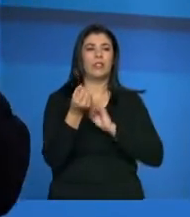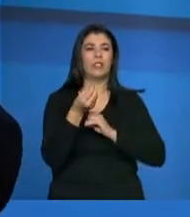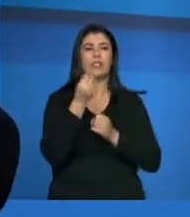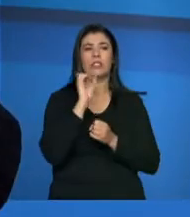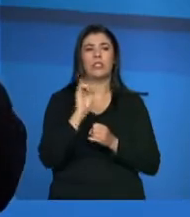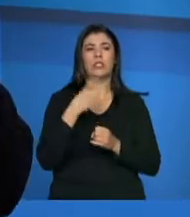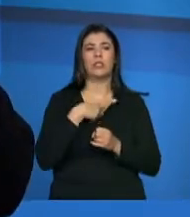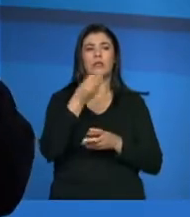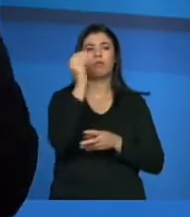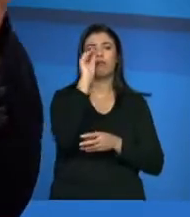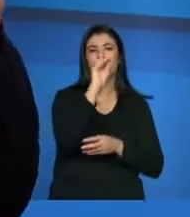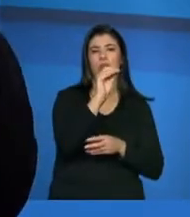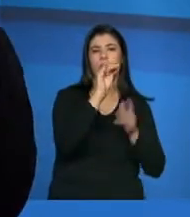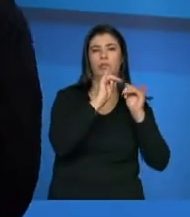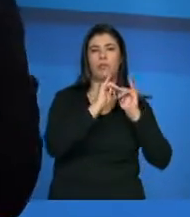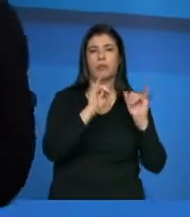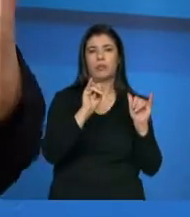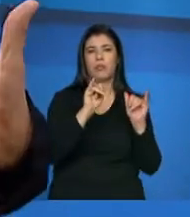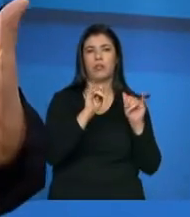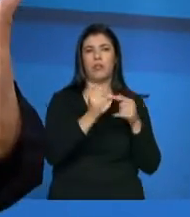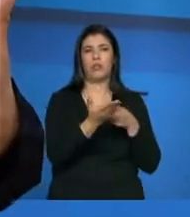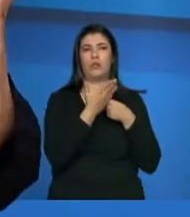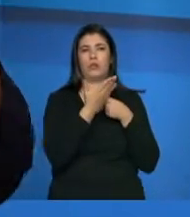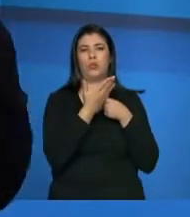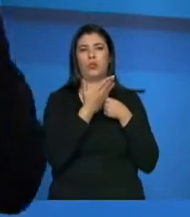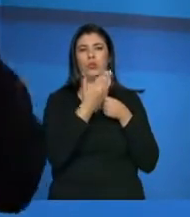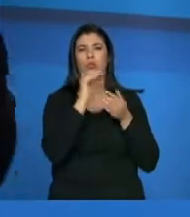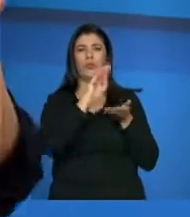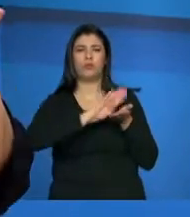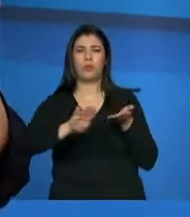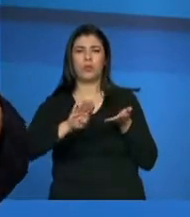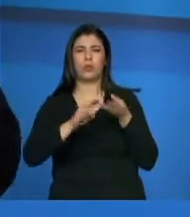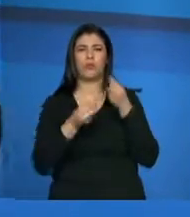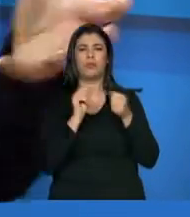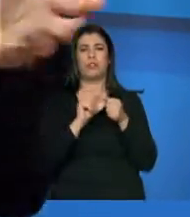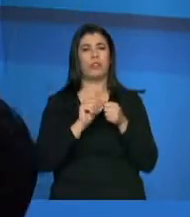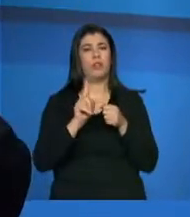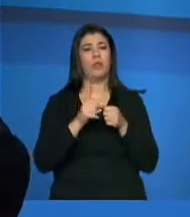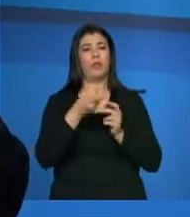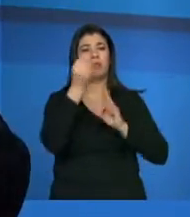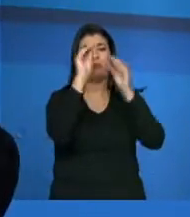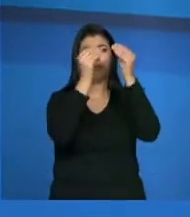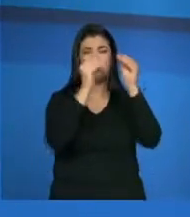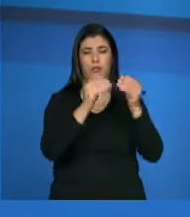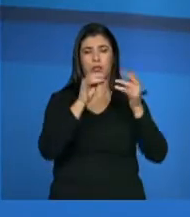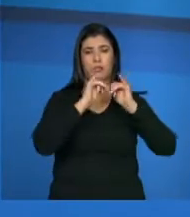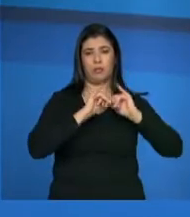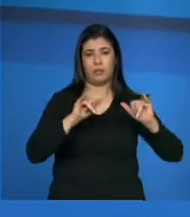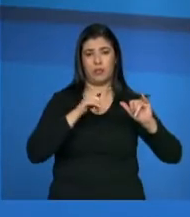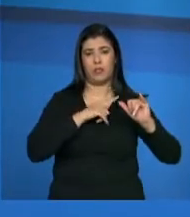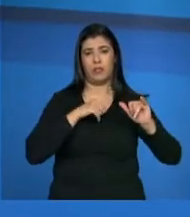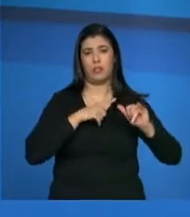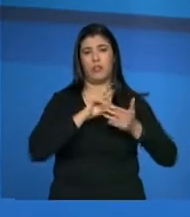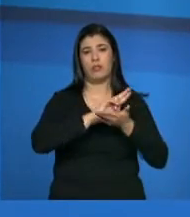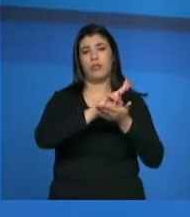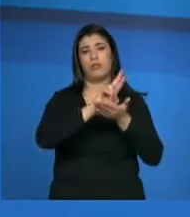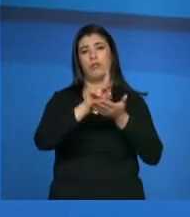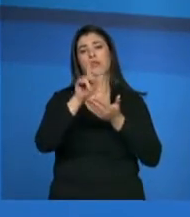isso vai ser melhor ou pior? Não tem isso. Eu dou minhas informações e, a partir dessas informações, eu tenho acesso a uma gama de